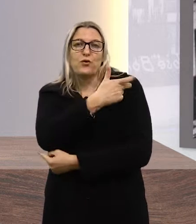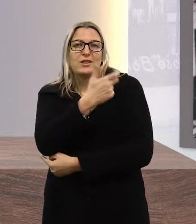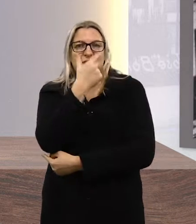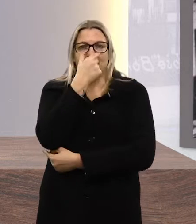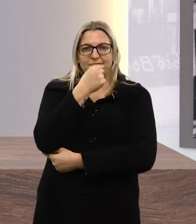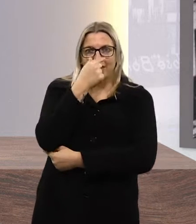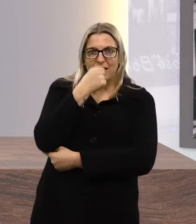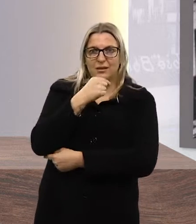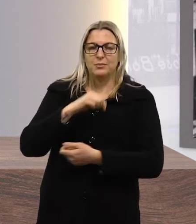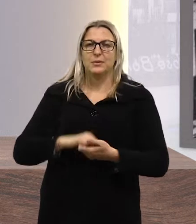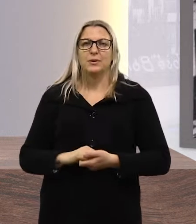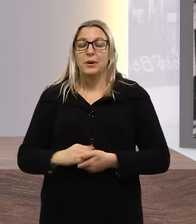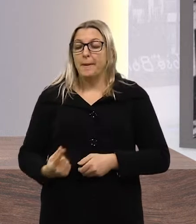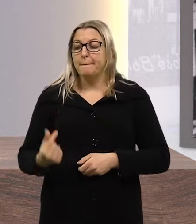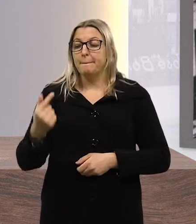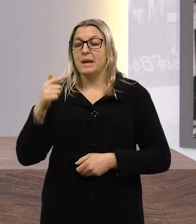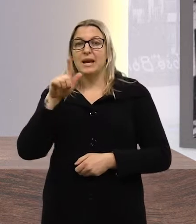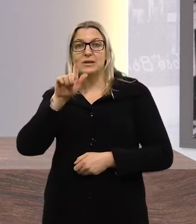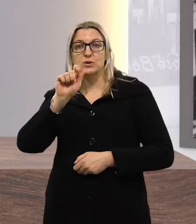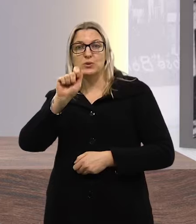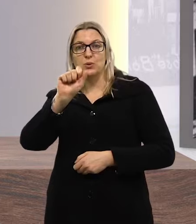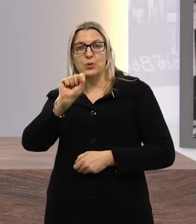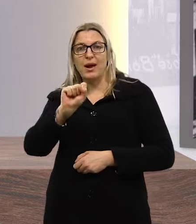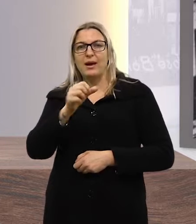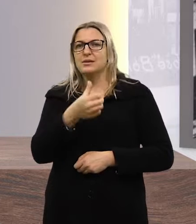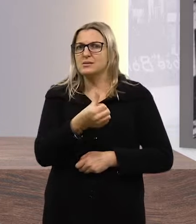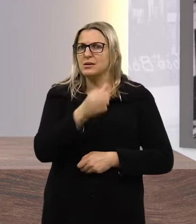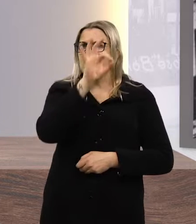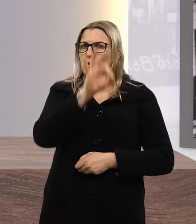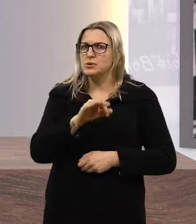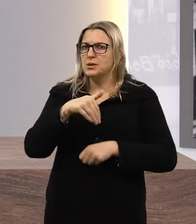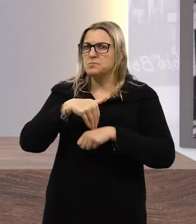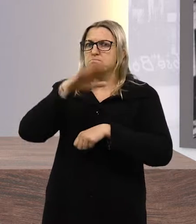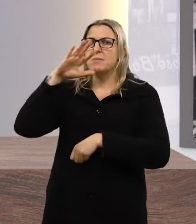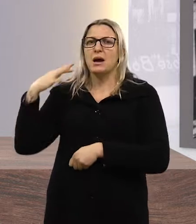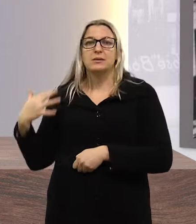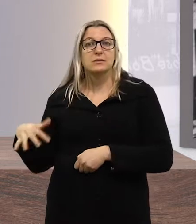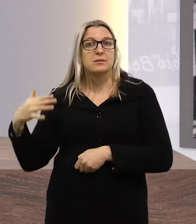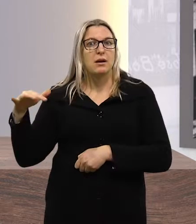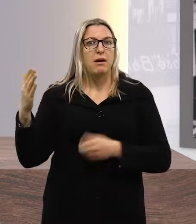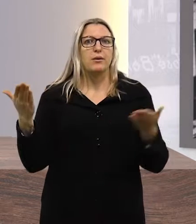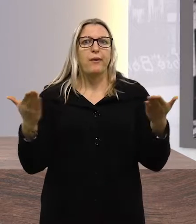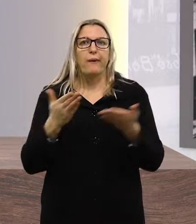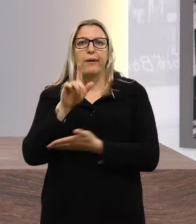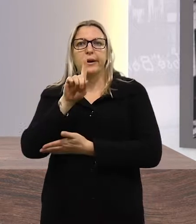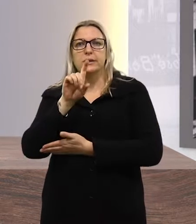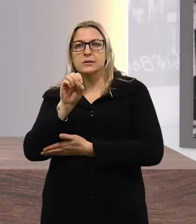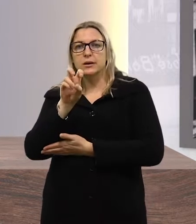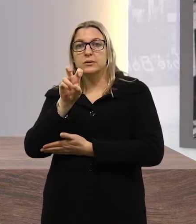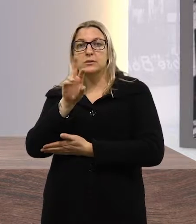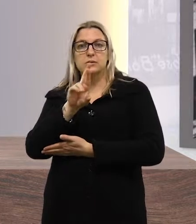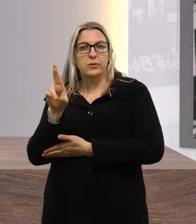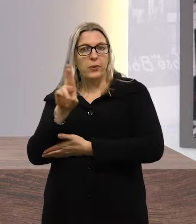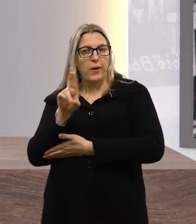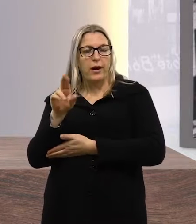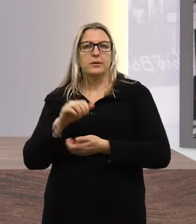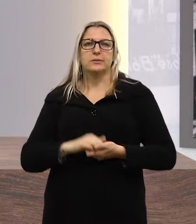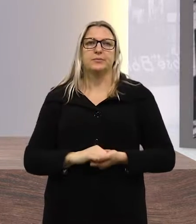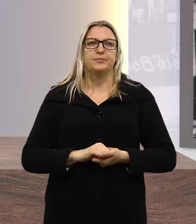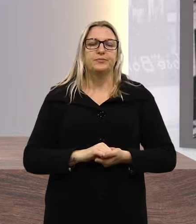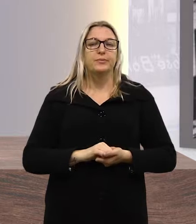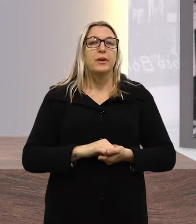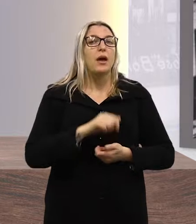contra a gripe. Preço do gás de cozinha fica 6% mais caro e chega a 105 reais na